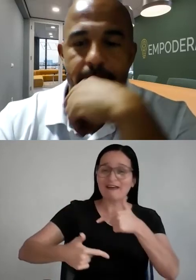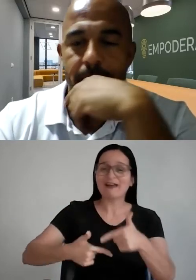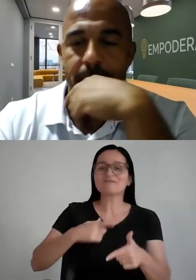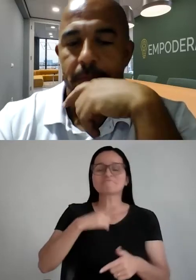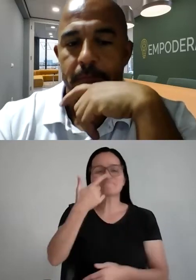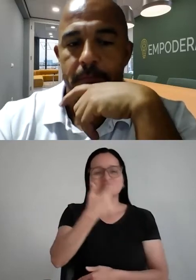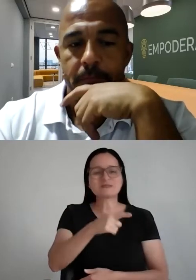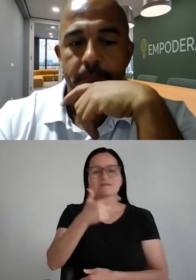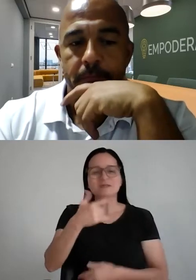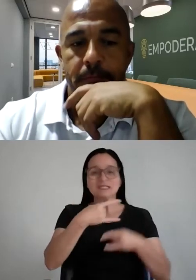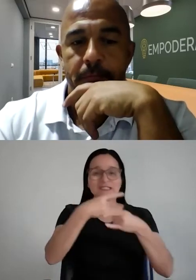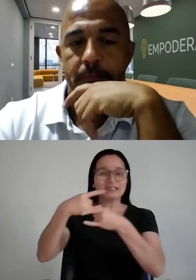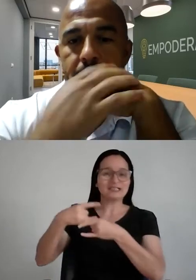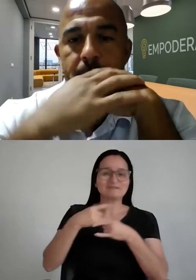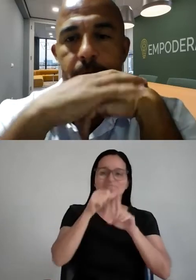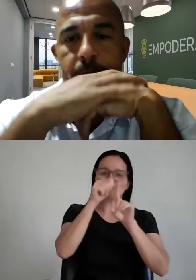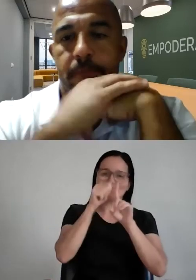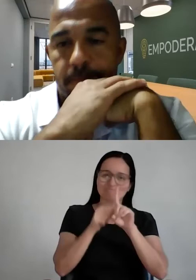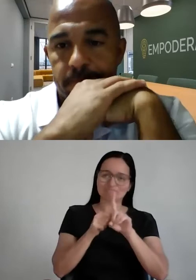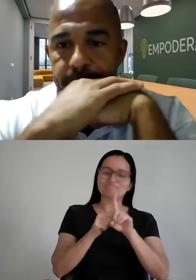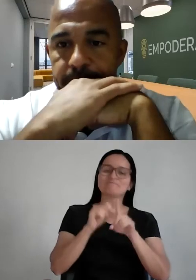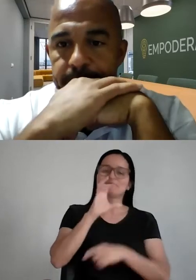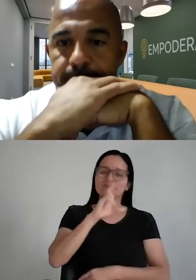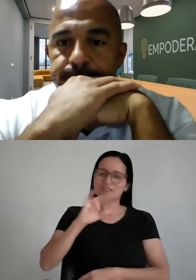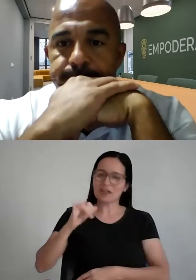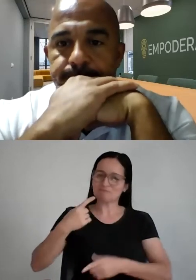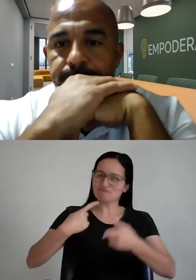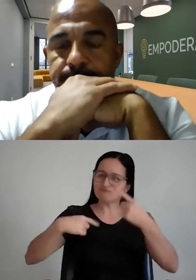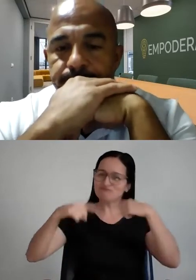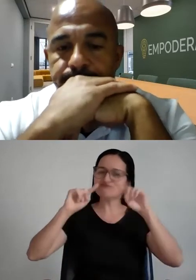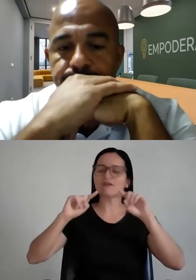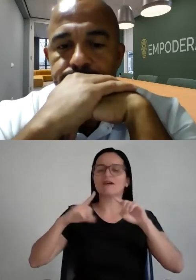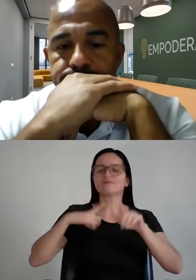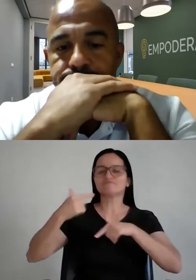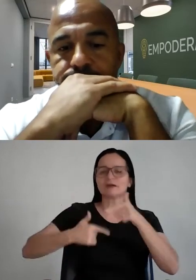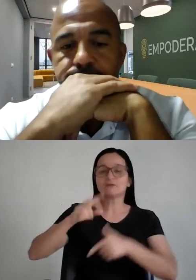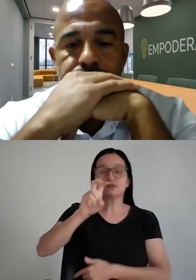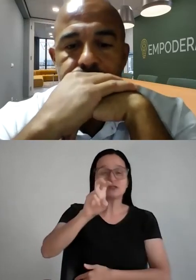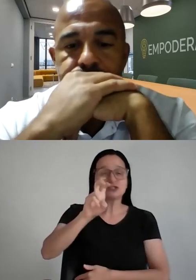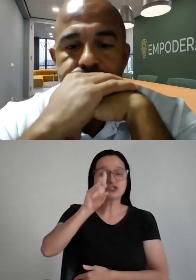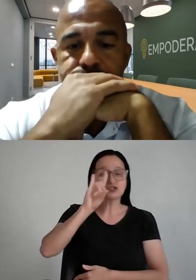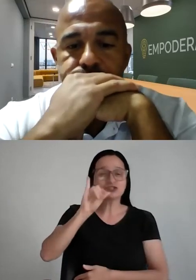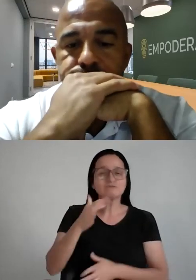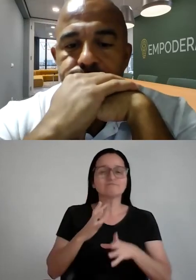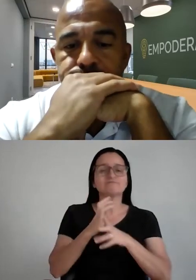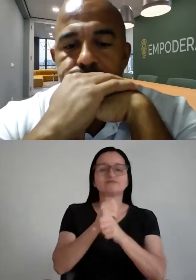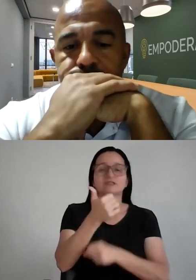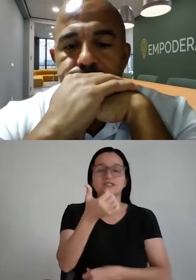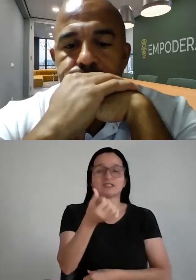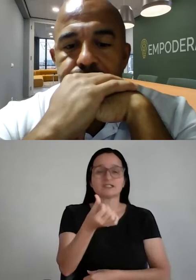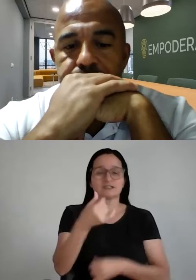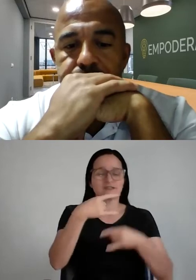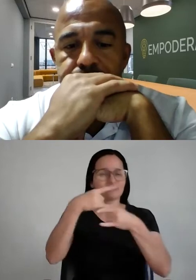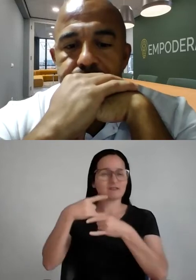lives do mês da carreira, um evento incrível, são 5 dias, 16 lives, hoje já tivemos uma live